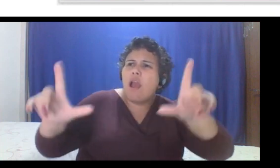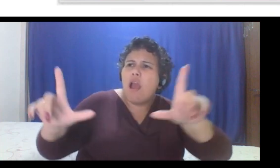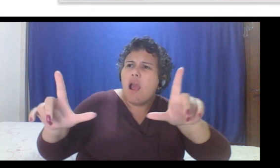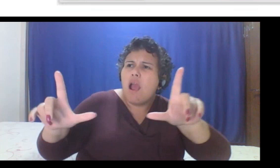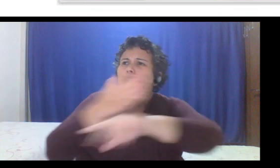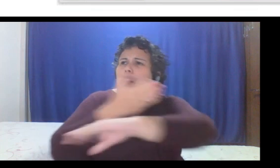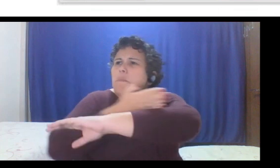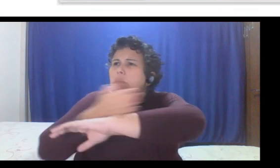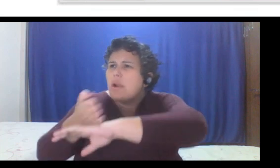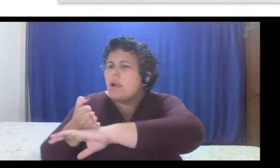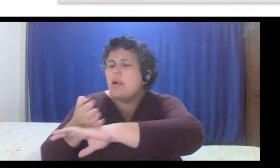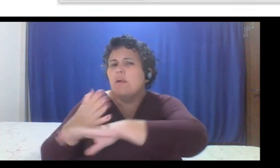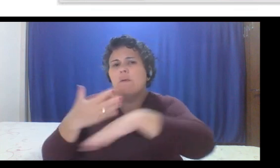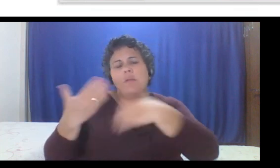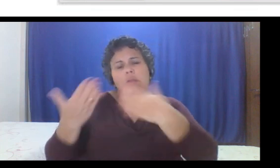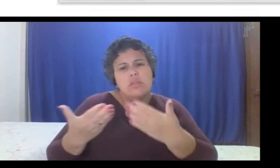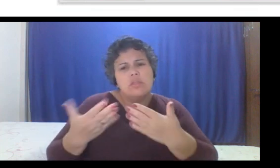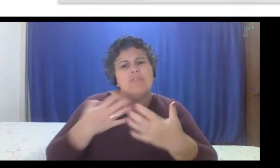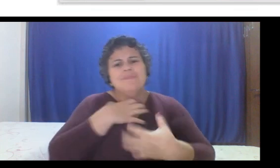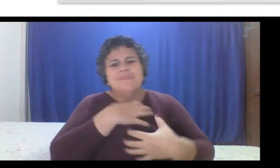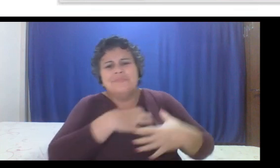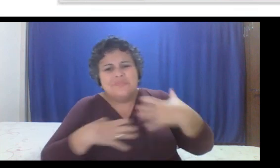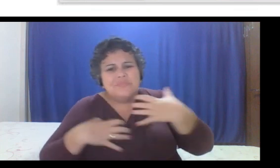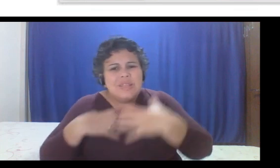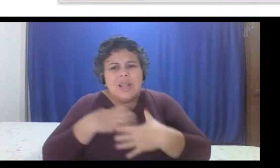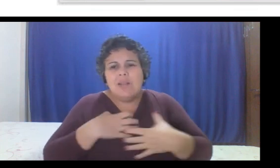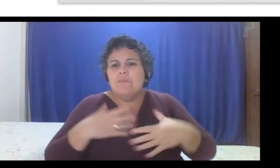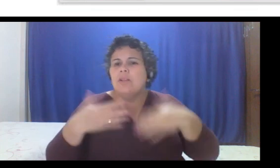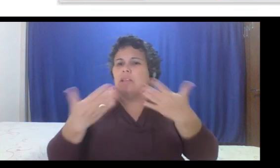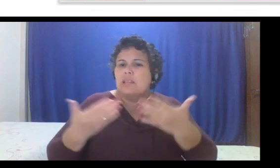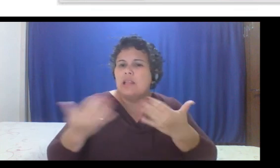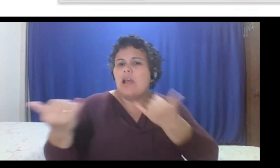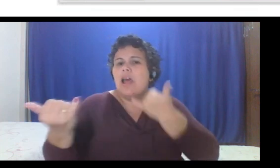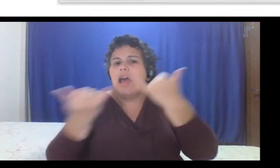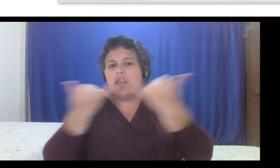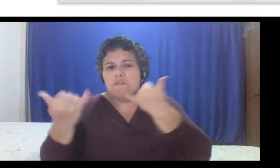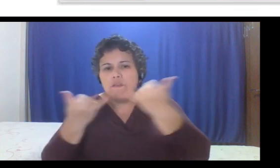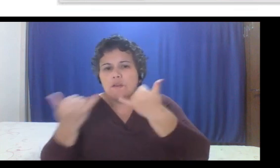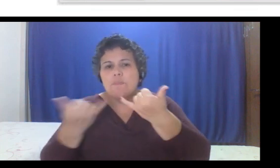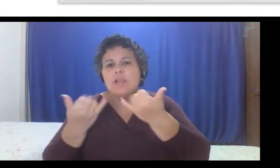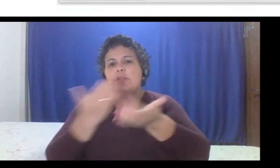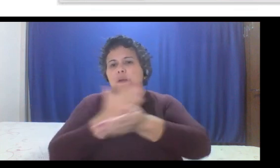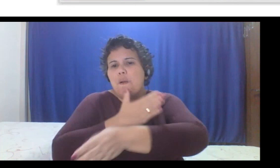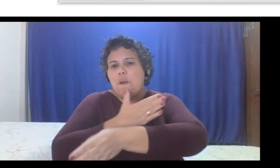começa a trazer um engajamento, essa informação costuma a surgir com o tempo, tá?